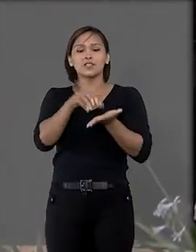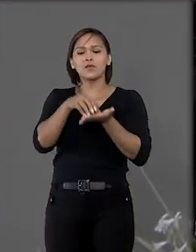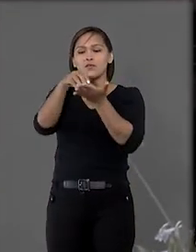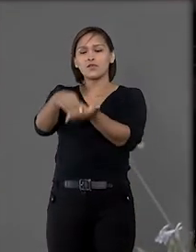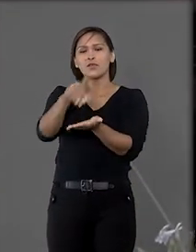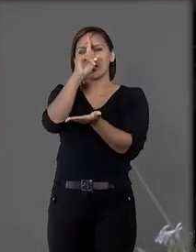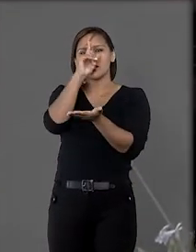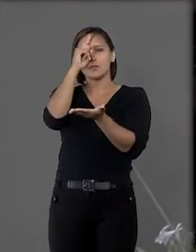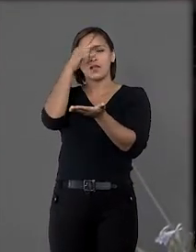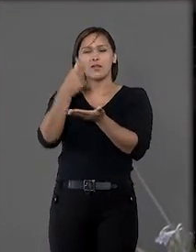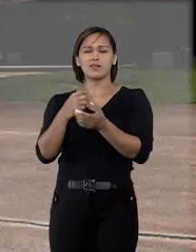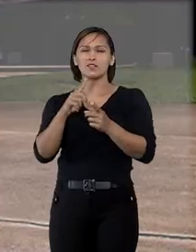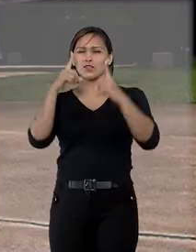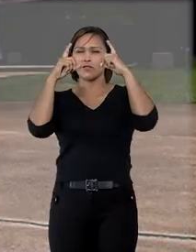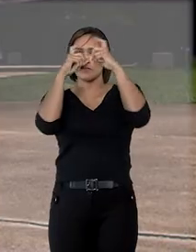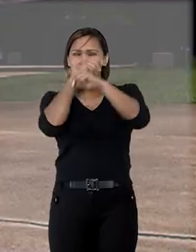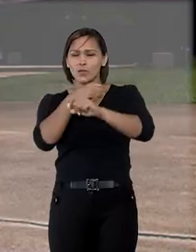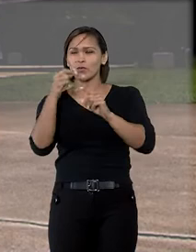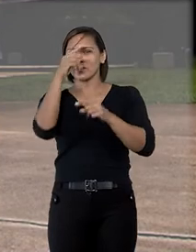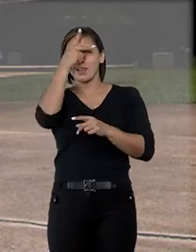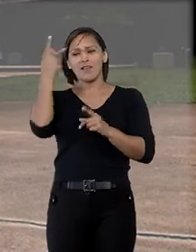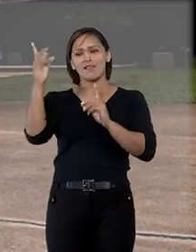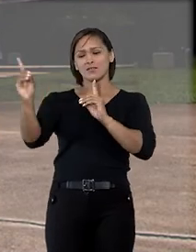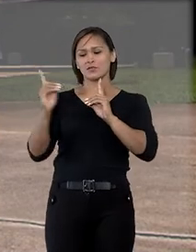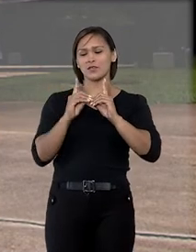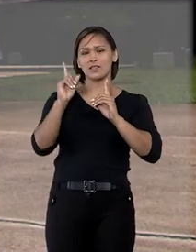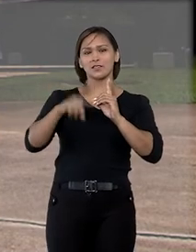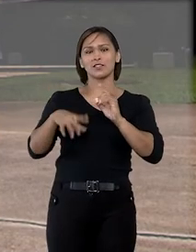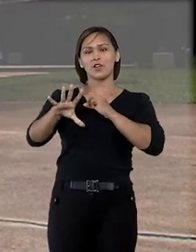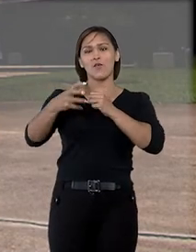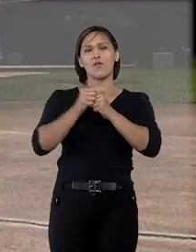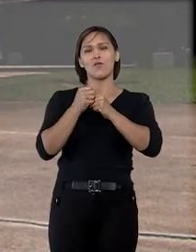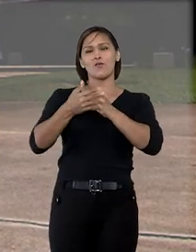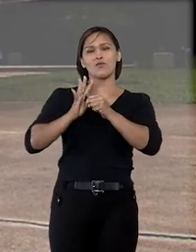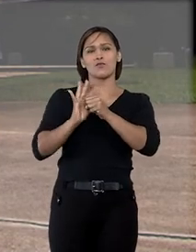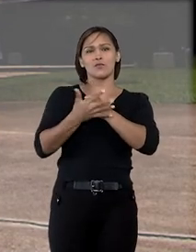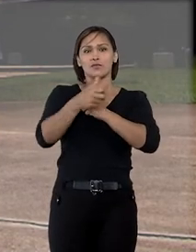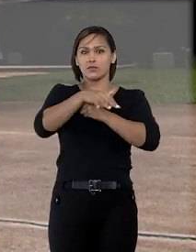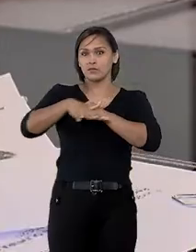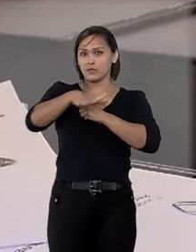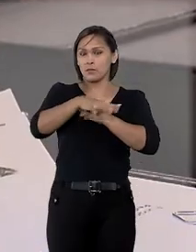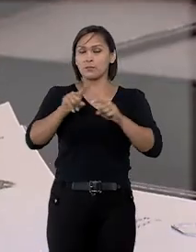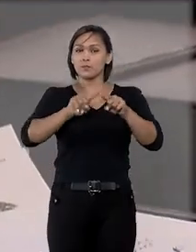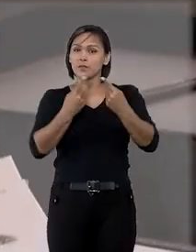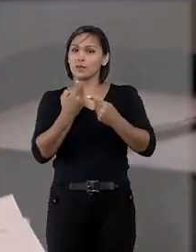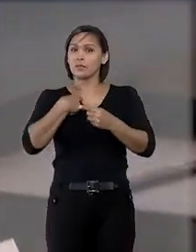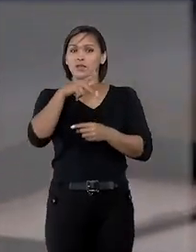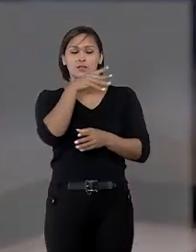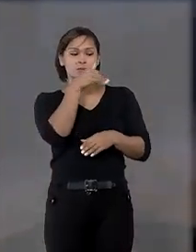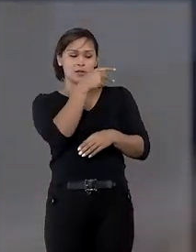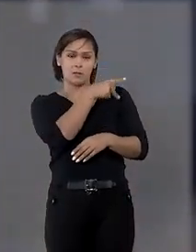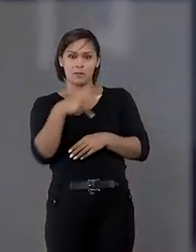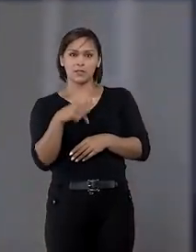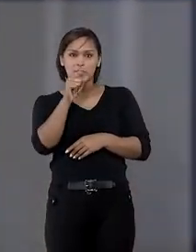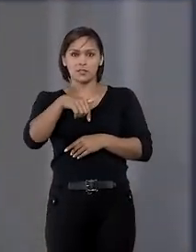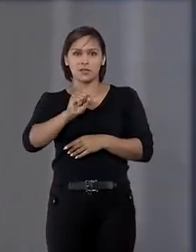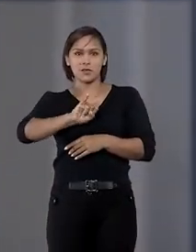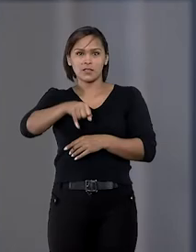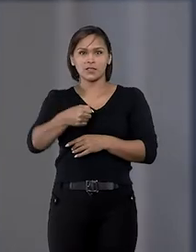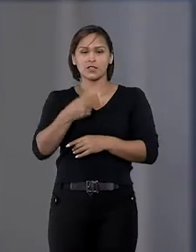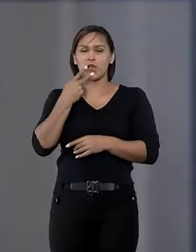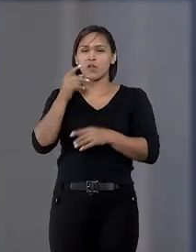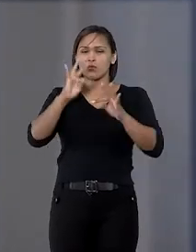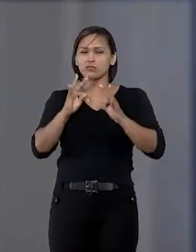entrega do hospital comprometerá o atendimento aos pacientes infectados com o novo coronavírus. Mas, para o presidente do STJ,